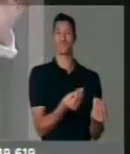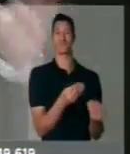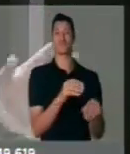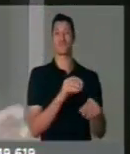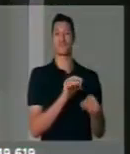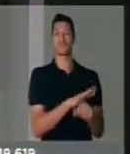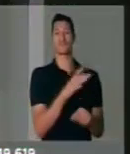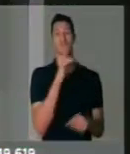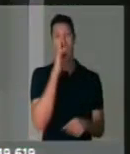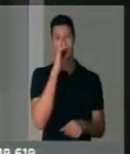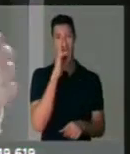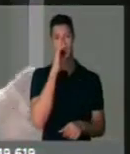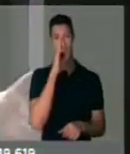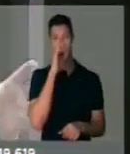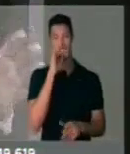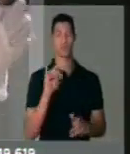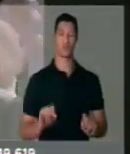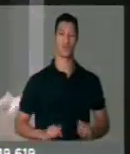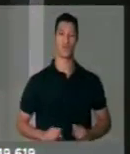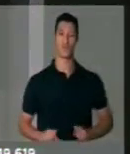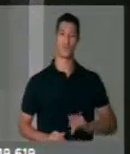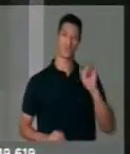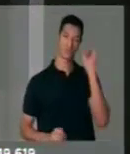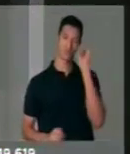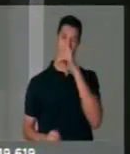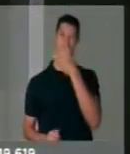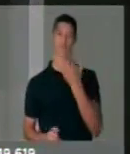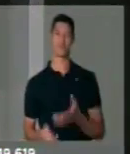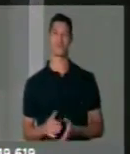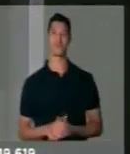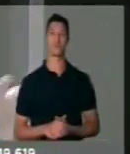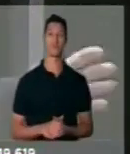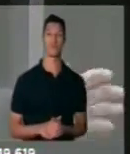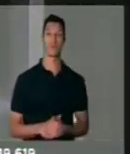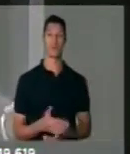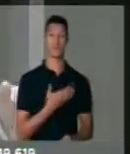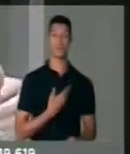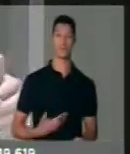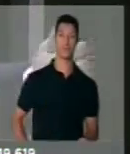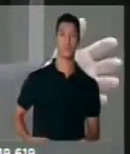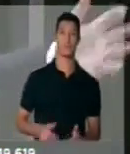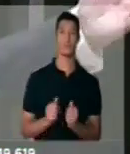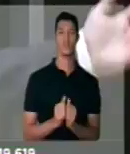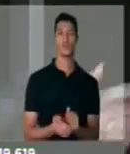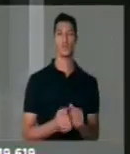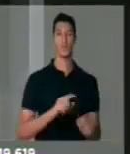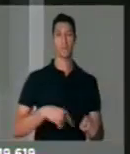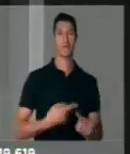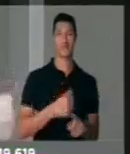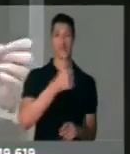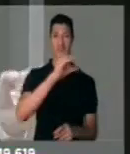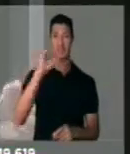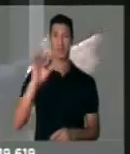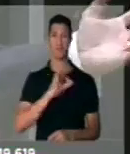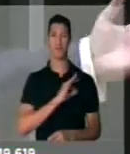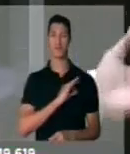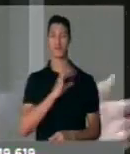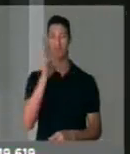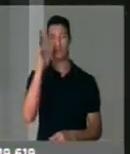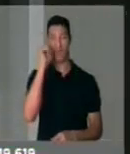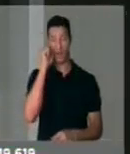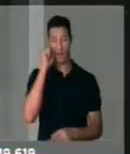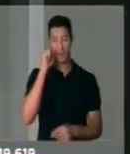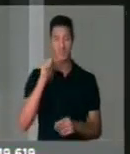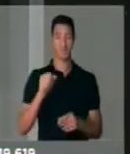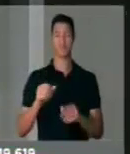dos traficantes, dos membros das facções criminosas, enquanto o governador, com a sua guarda de mais de 100 policiais, dorme em berço